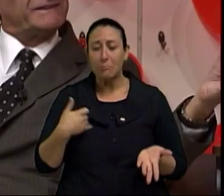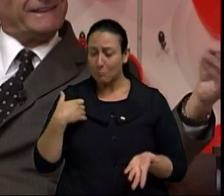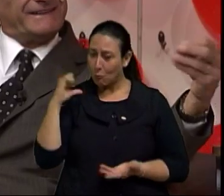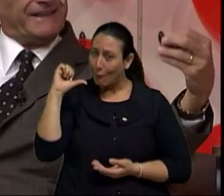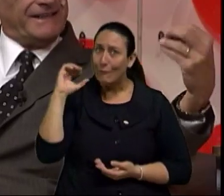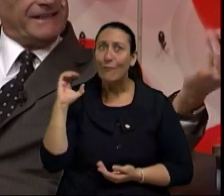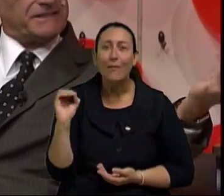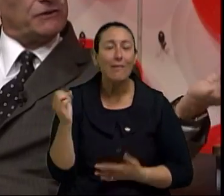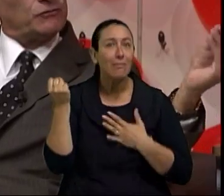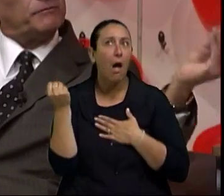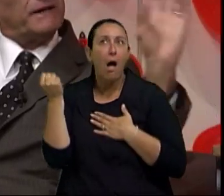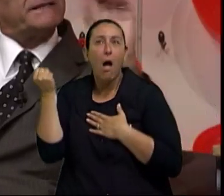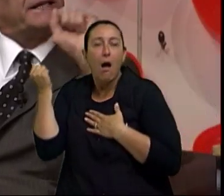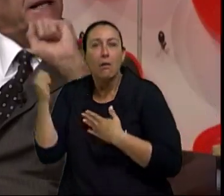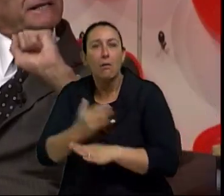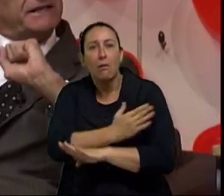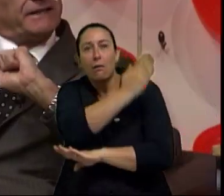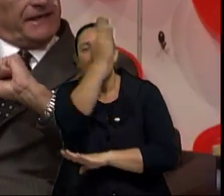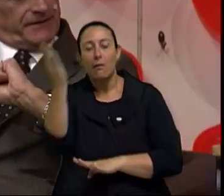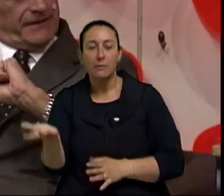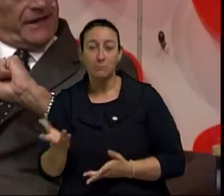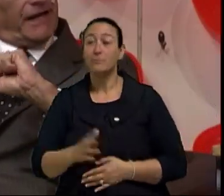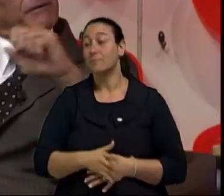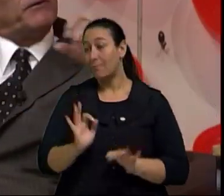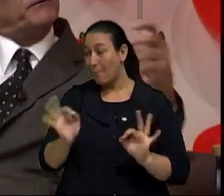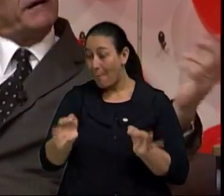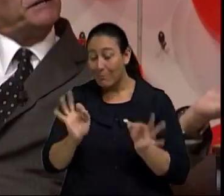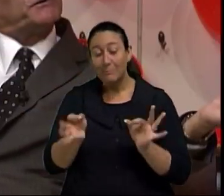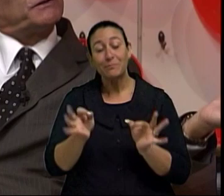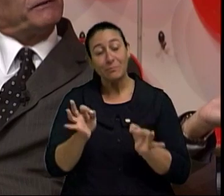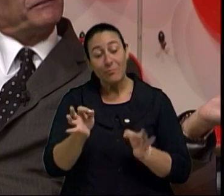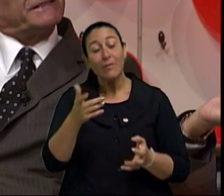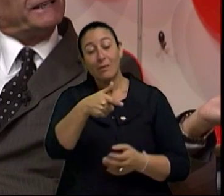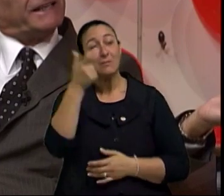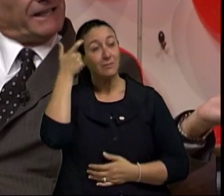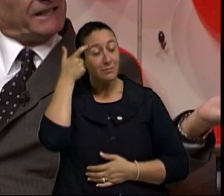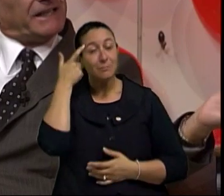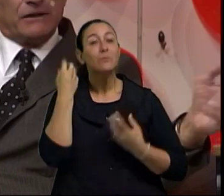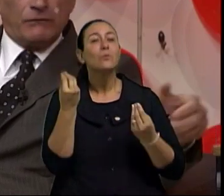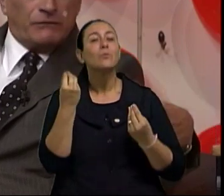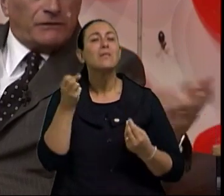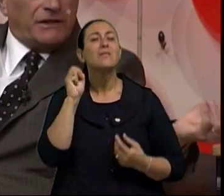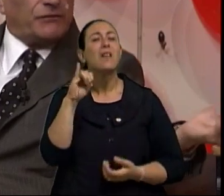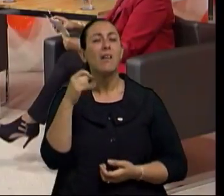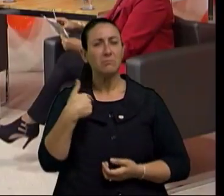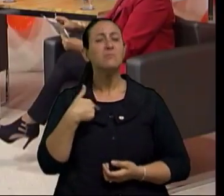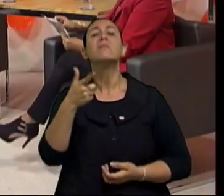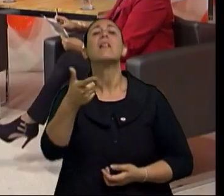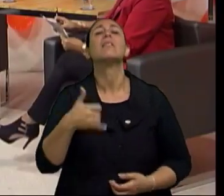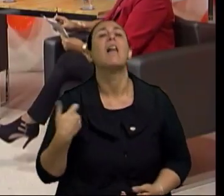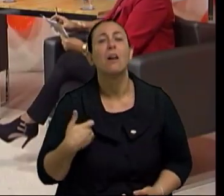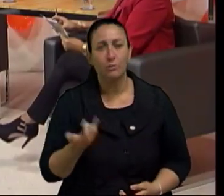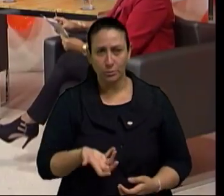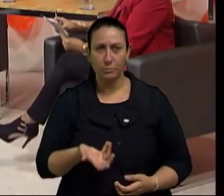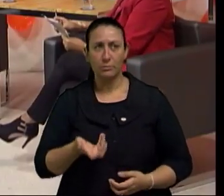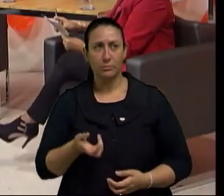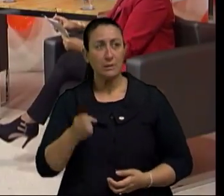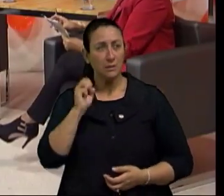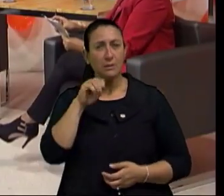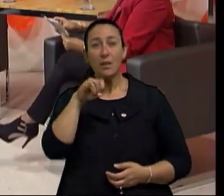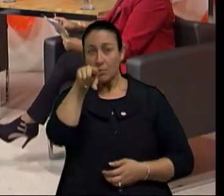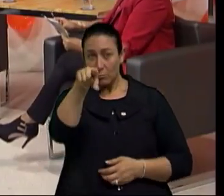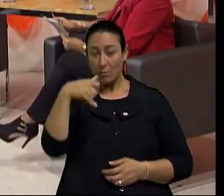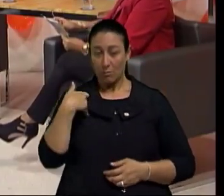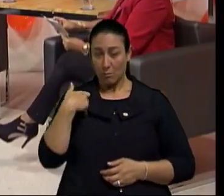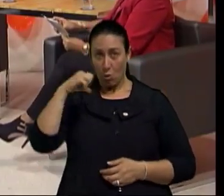anos você teria se não soubesse a idade que tem? É uma pergunta que a gente costuma fazer, Exatamente. Quantos anos você teria se não soubesse a idade?